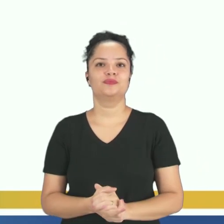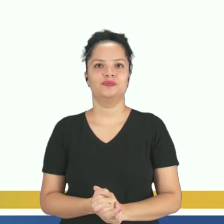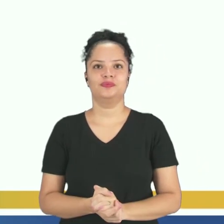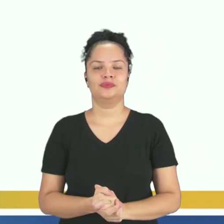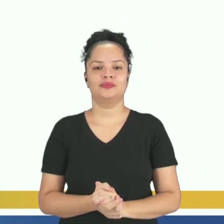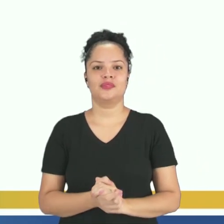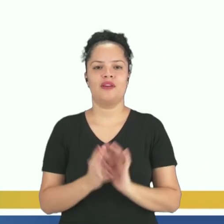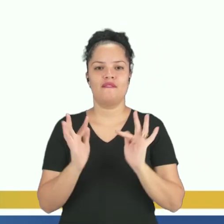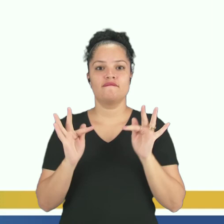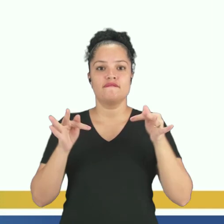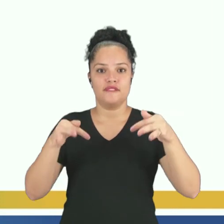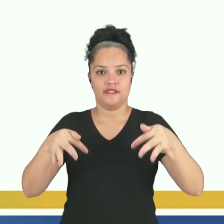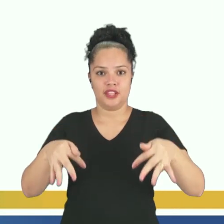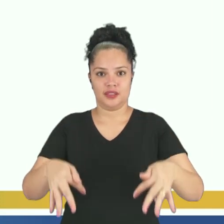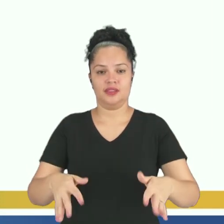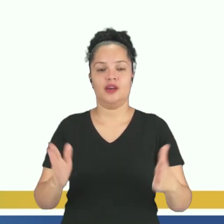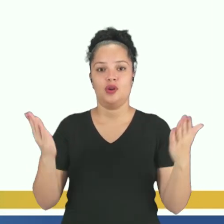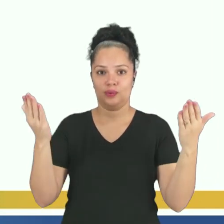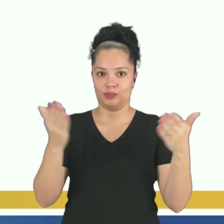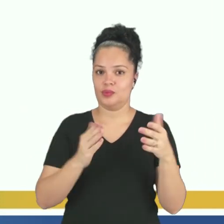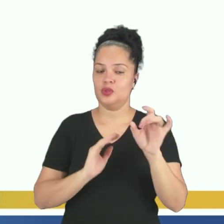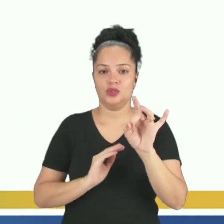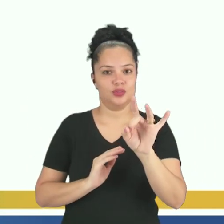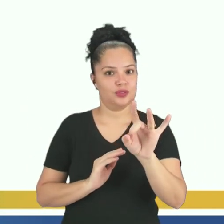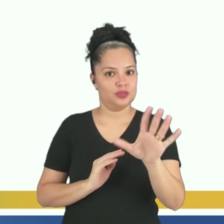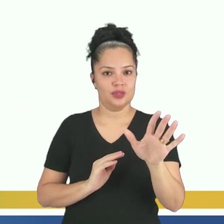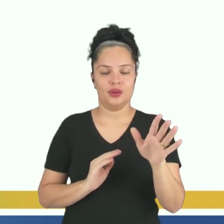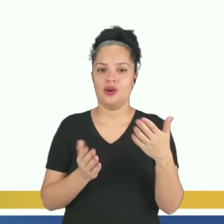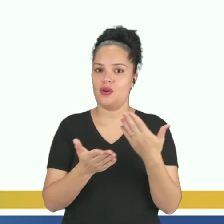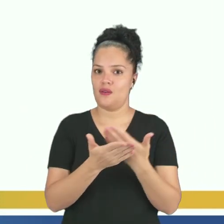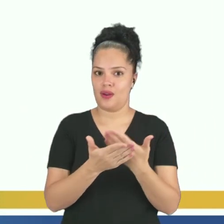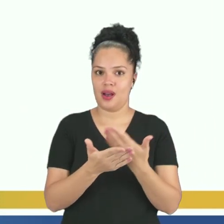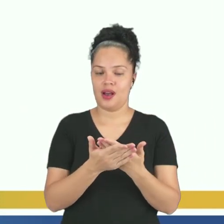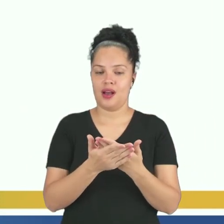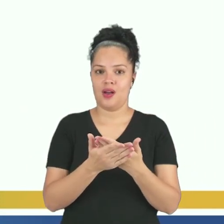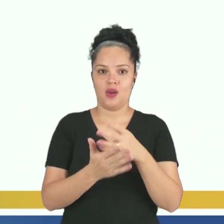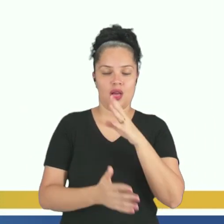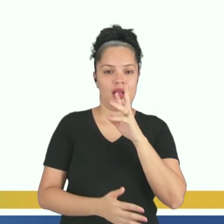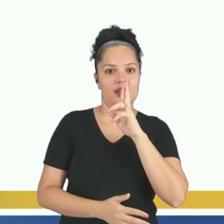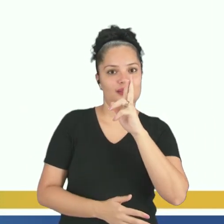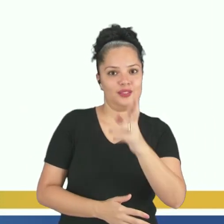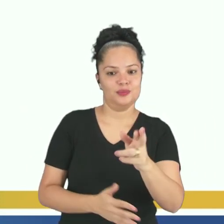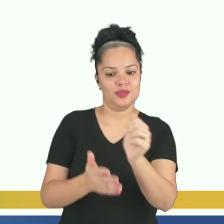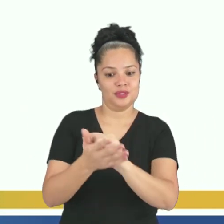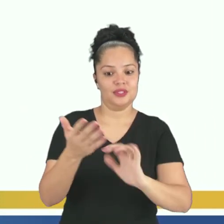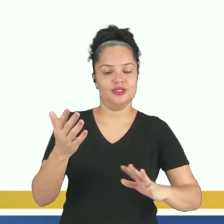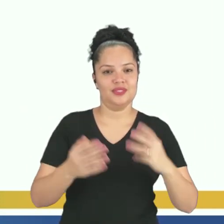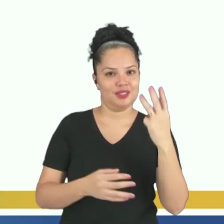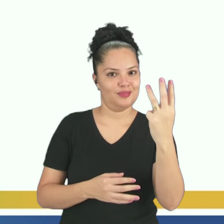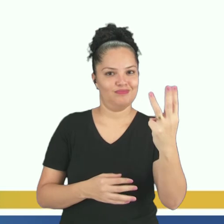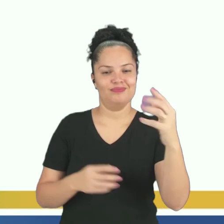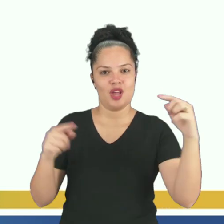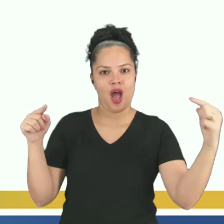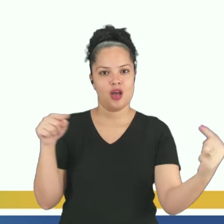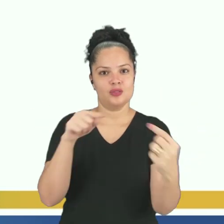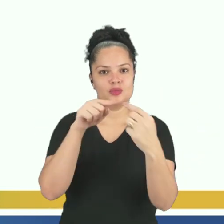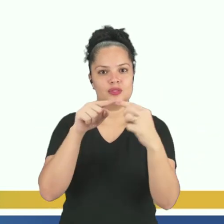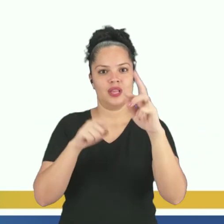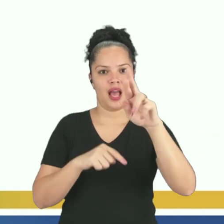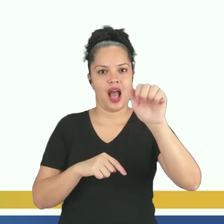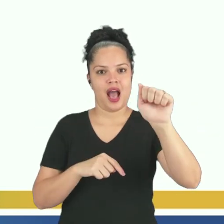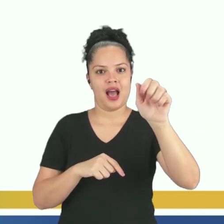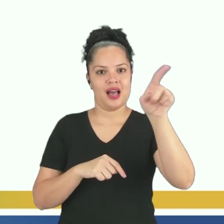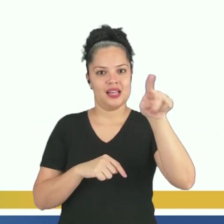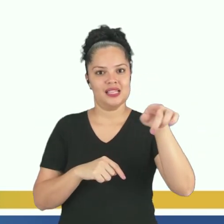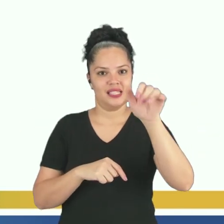Então, finalizando nossa aula, por hoje é só, galerinha. Hoje em nossa aula a gente resolveu 3 exercícios que associam frações com divisões em partes iguais e